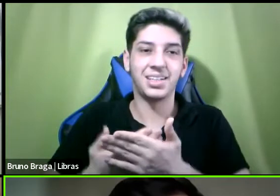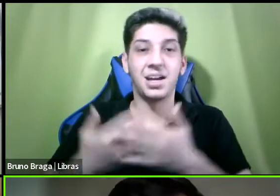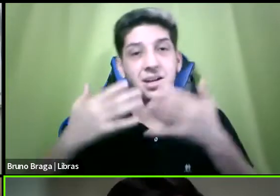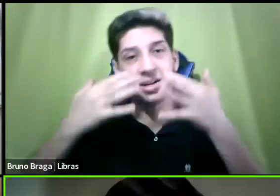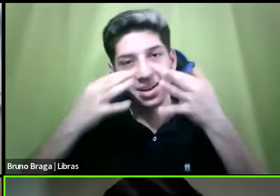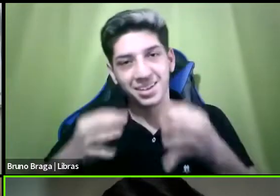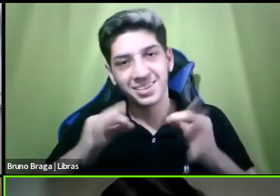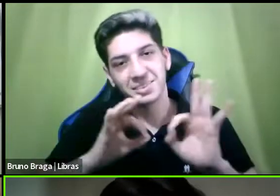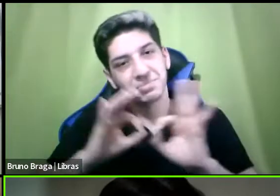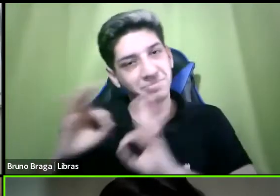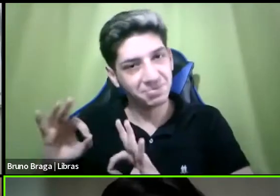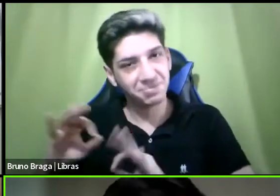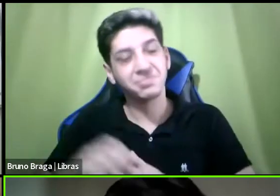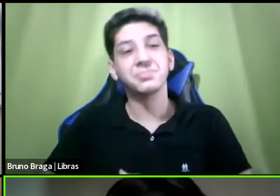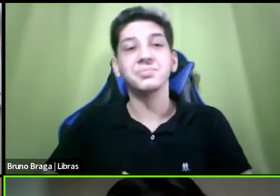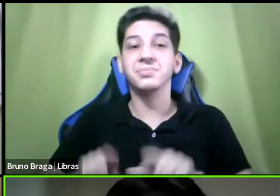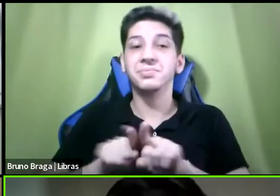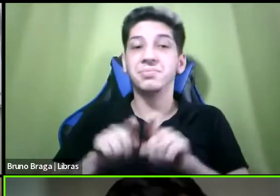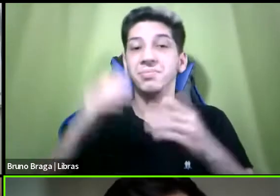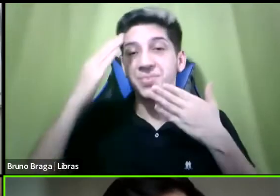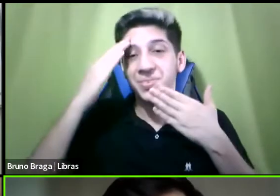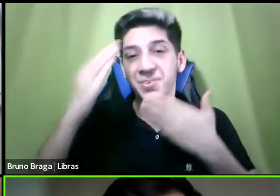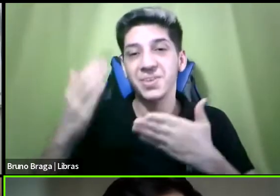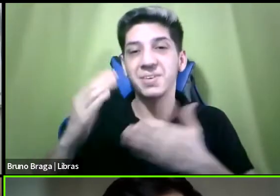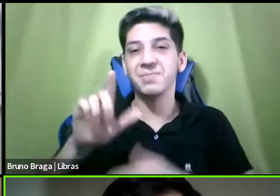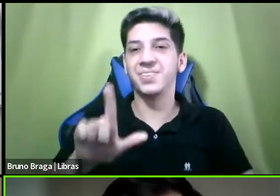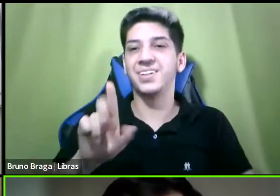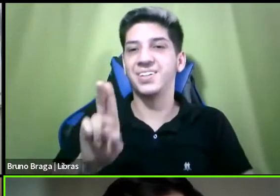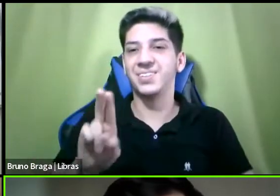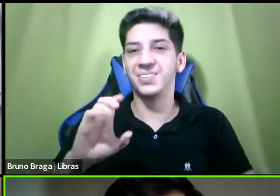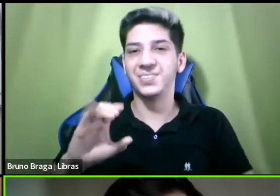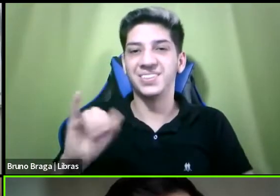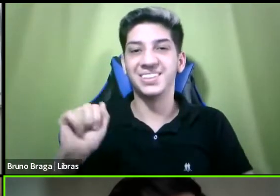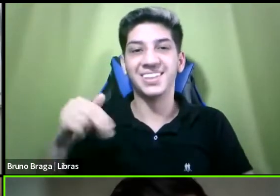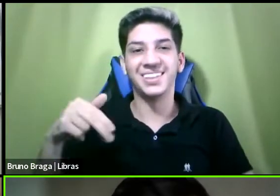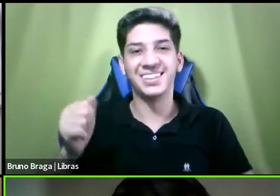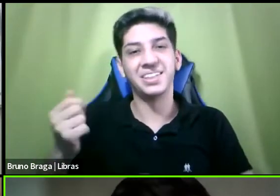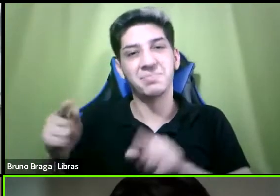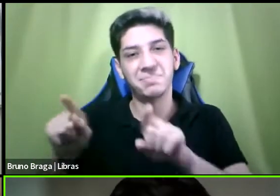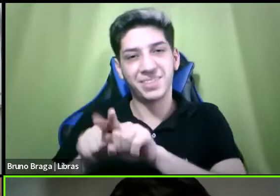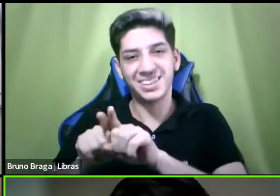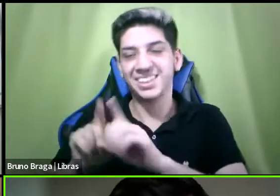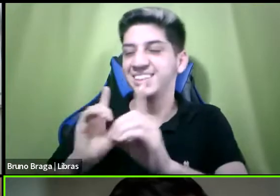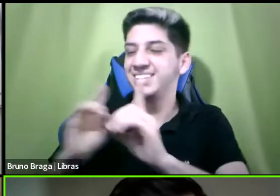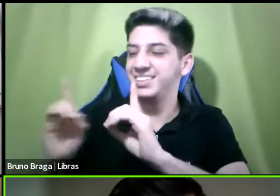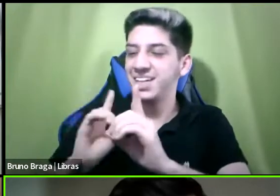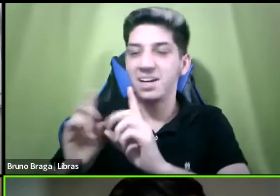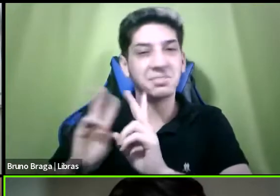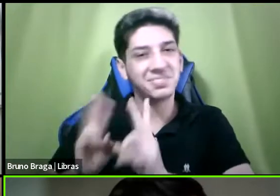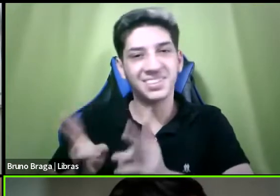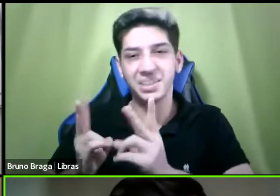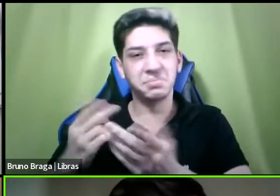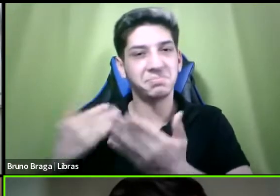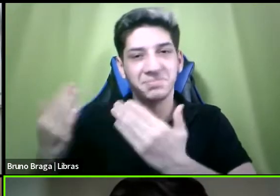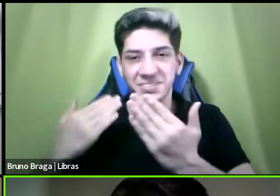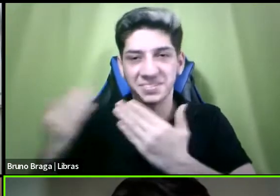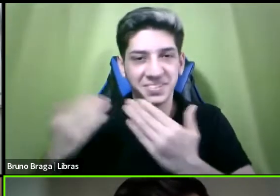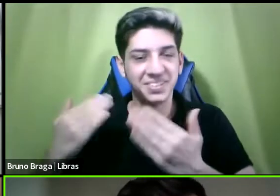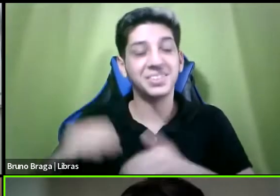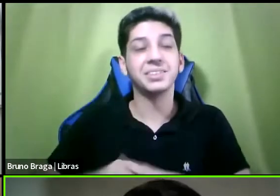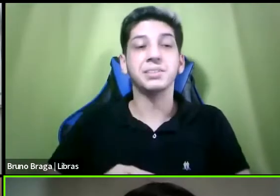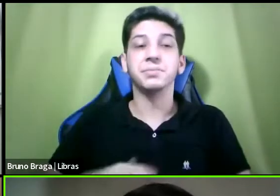é agradecer Luciana pela parceria e diálogo de sempre né eu acho que